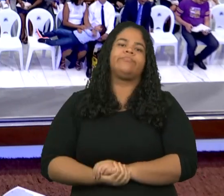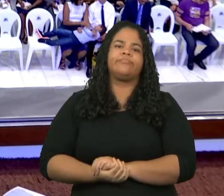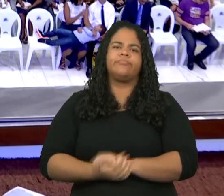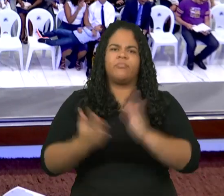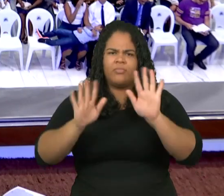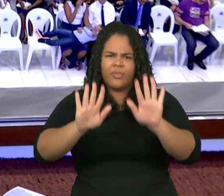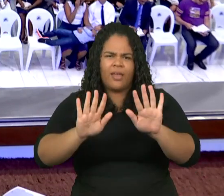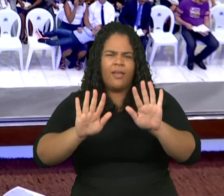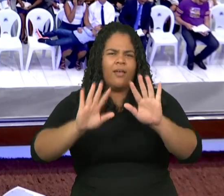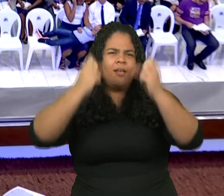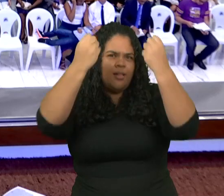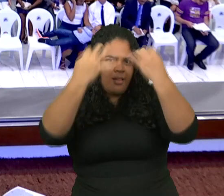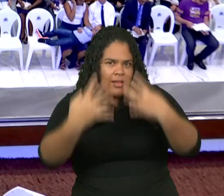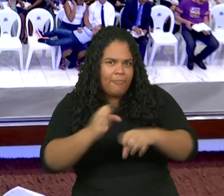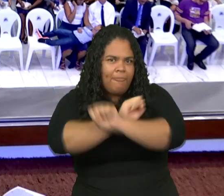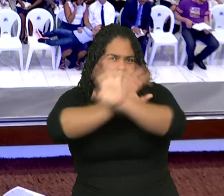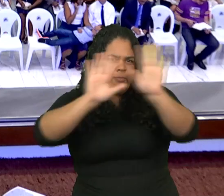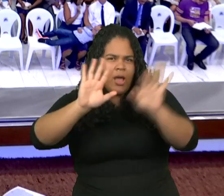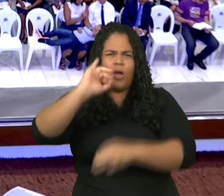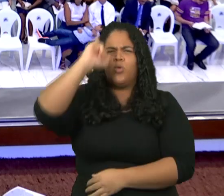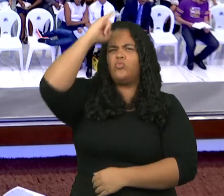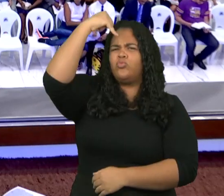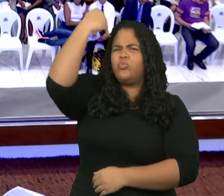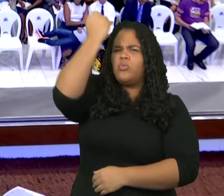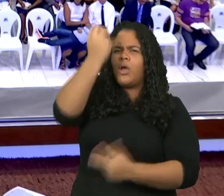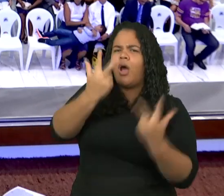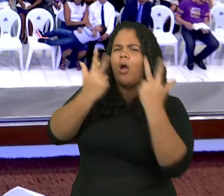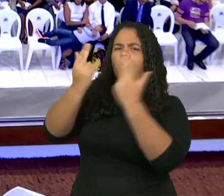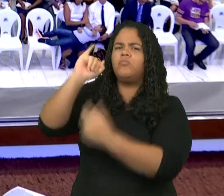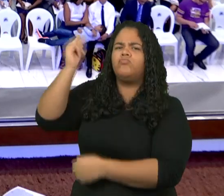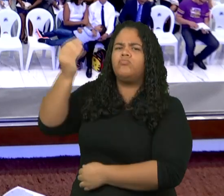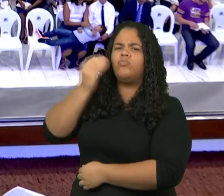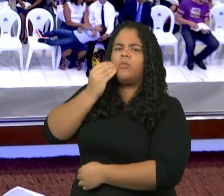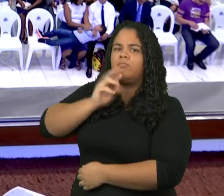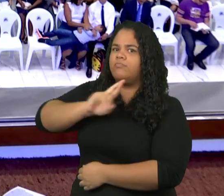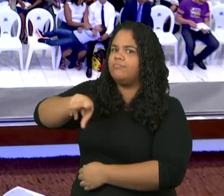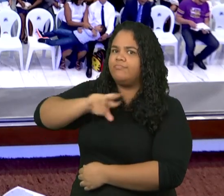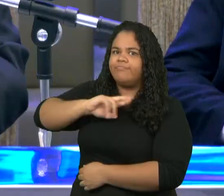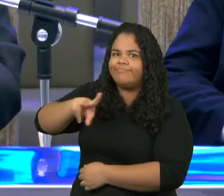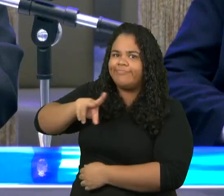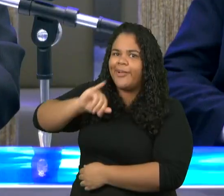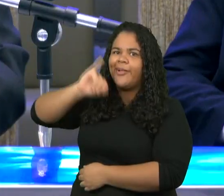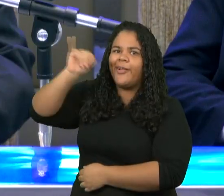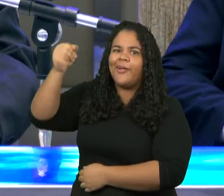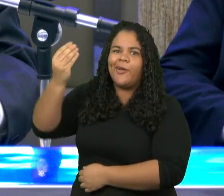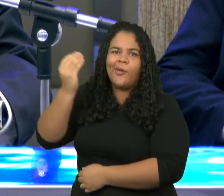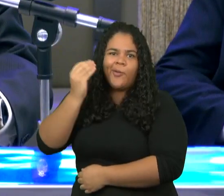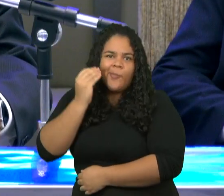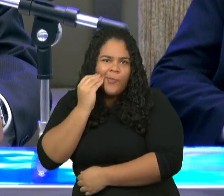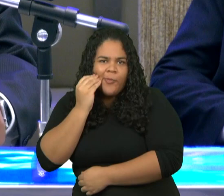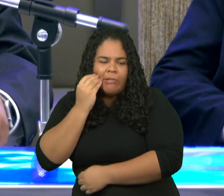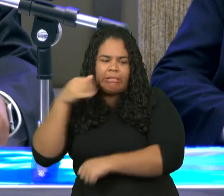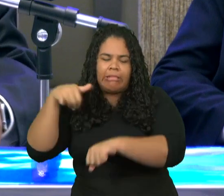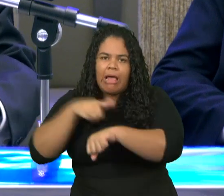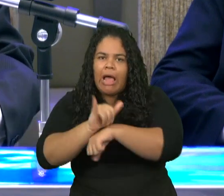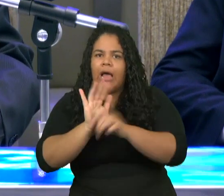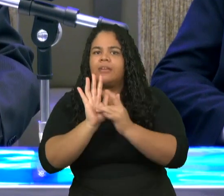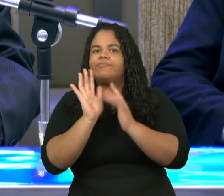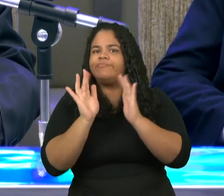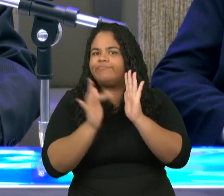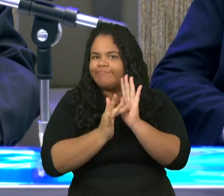os novos convertidos, que traiu a Jesus. Judas, Judas, no versículo